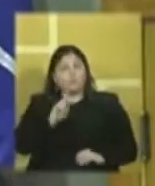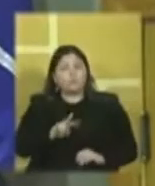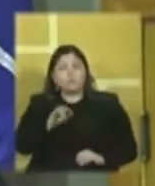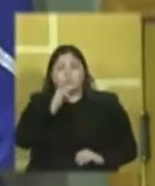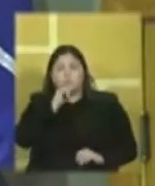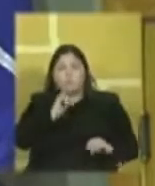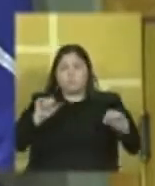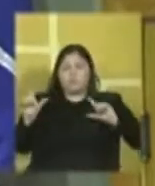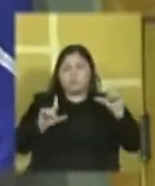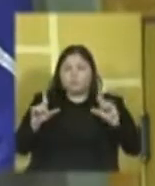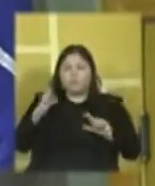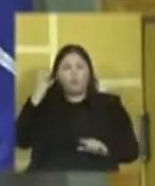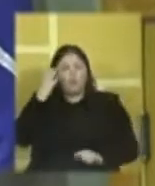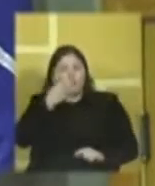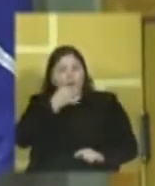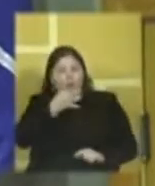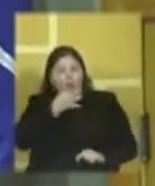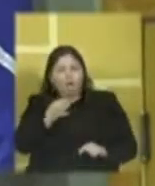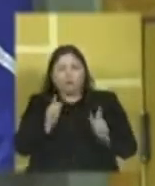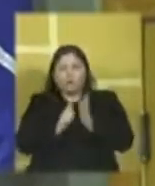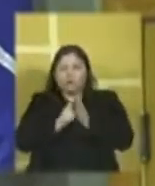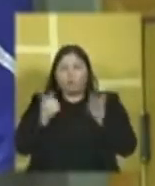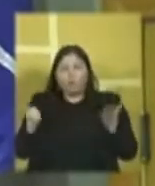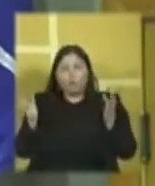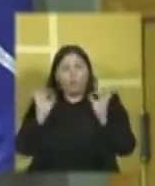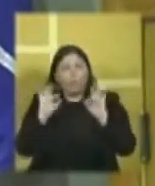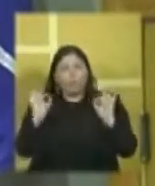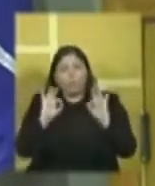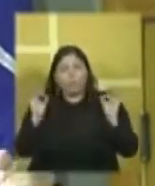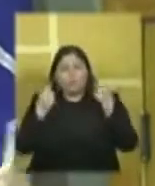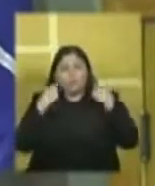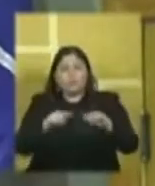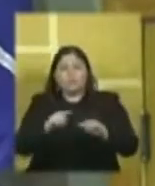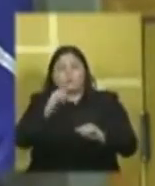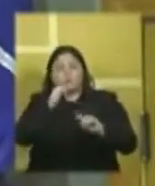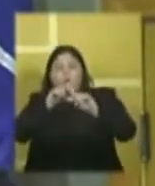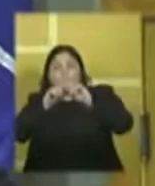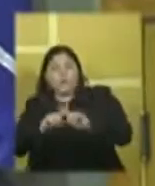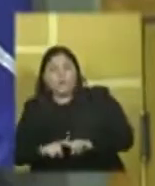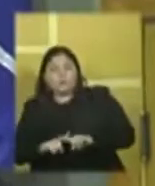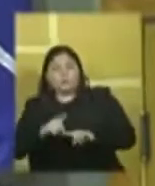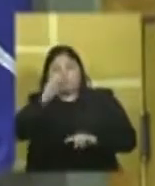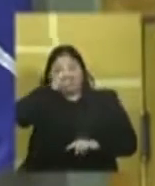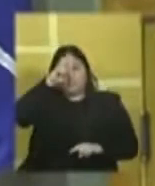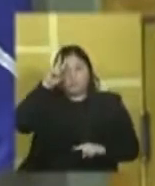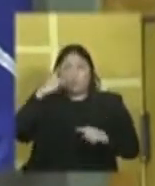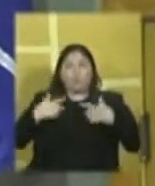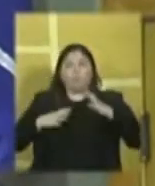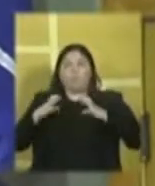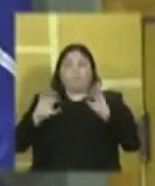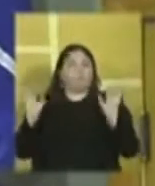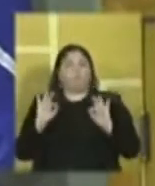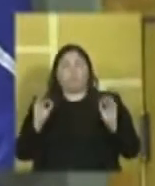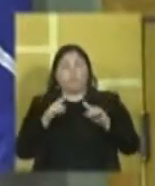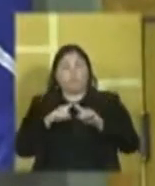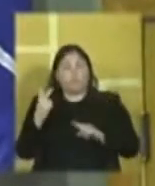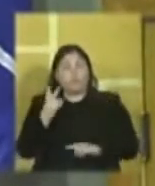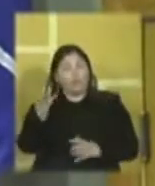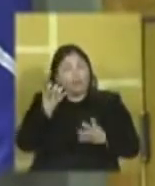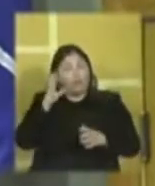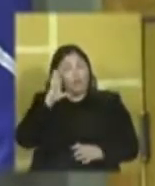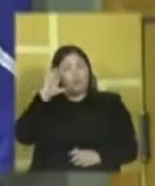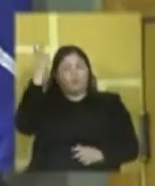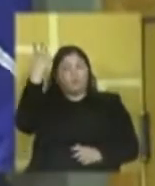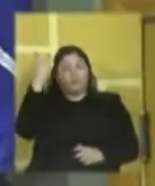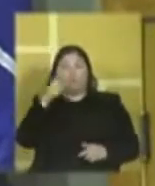canais de TV, rádio, jornais, esse tipo de crítica entre Caixa e Prefeitura, porque elas querem resolver. Nós temos que ir no lugar